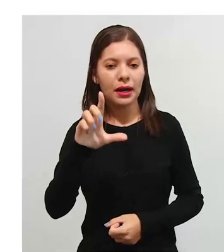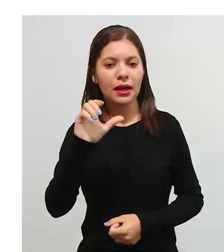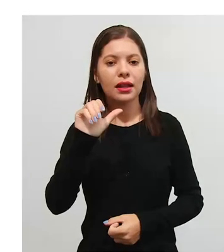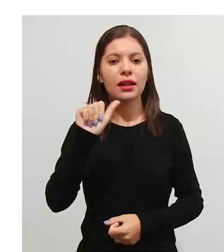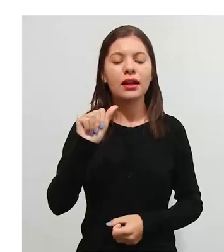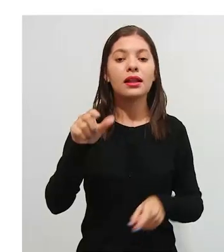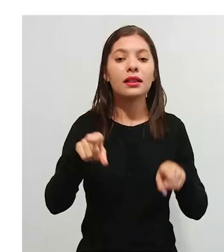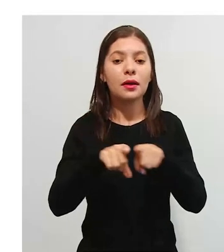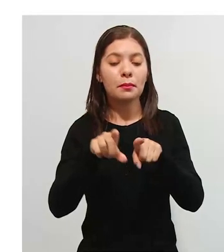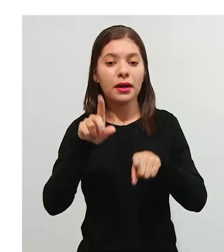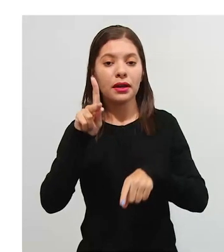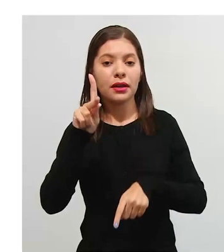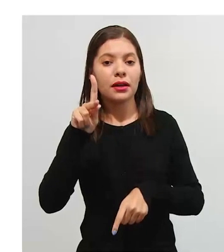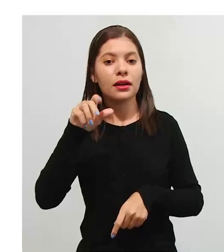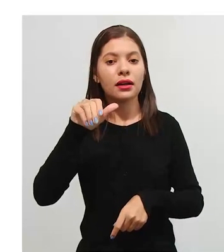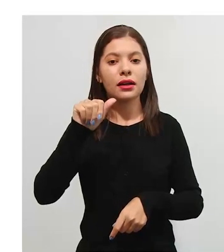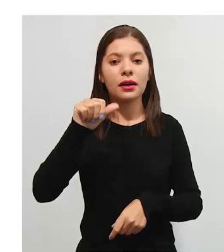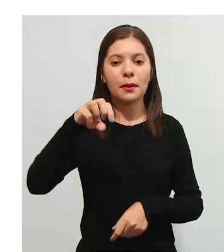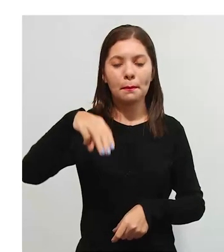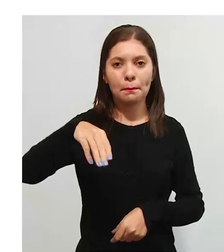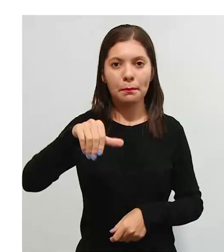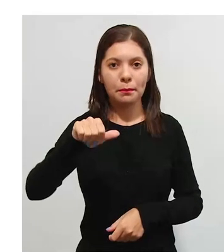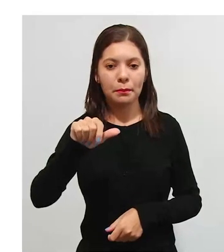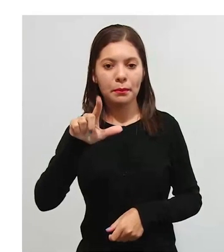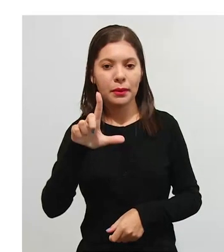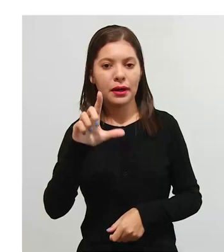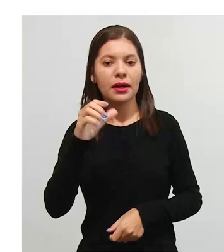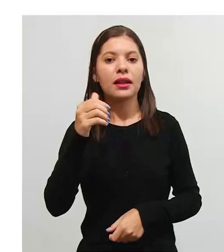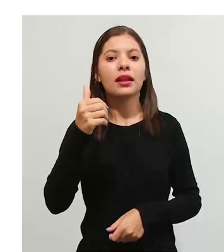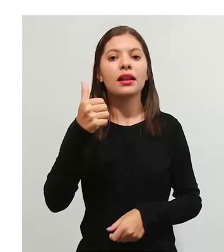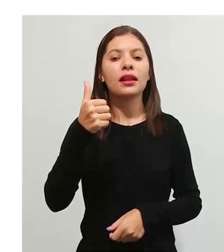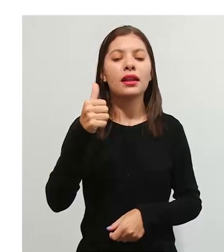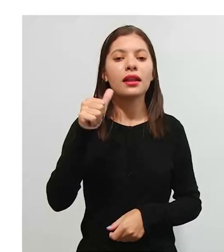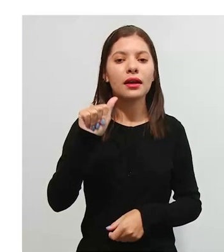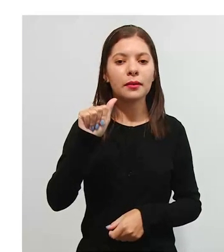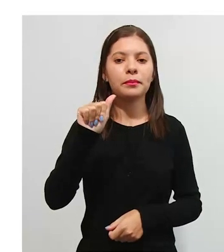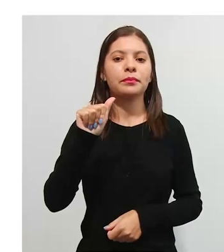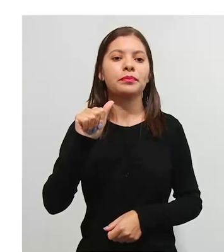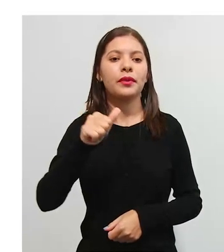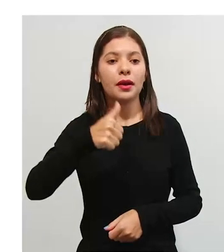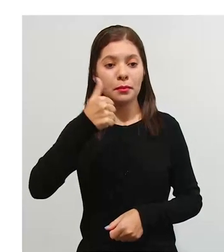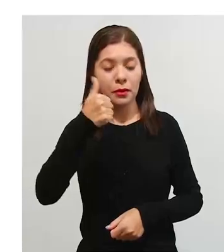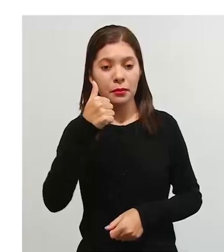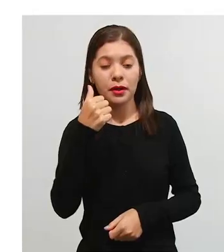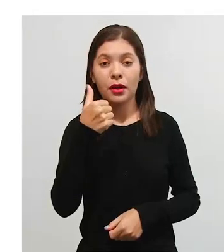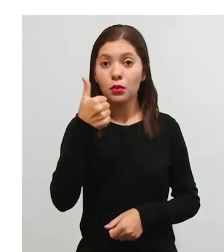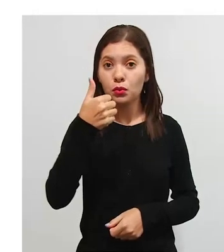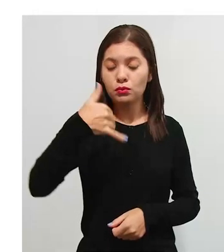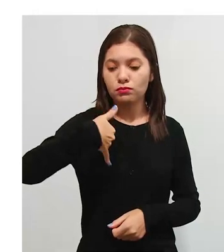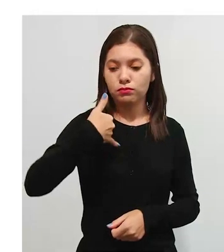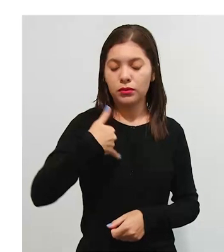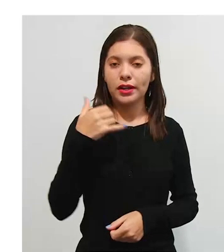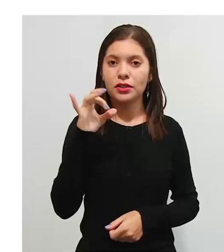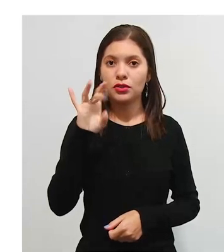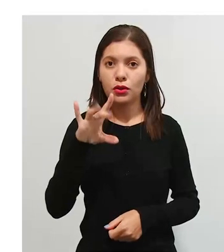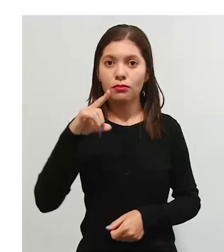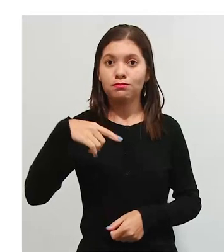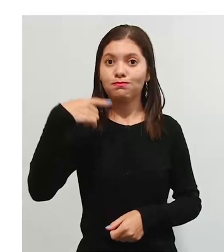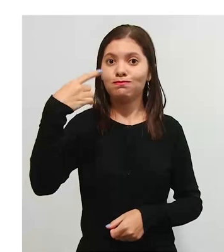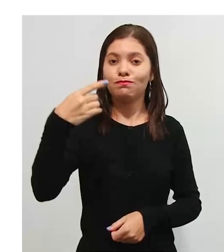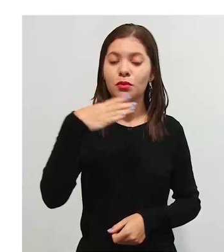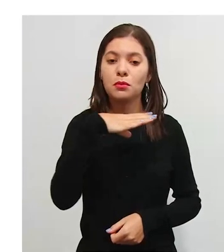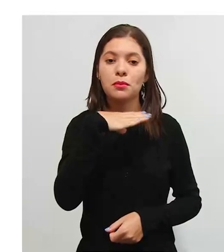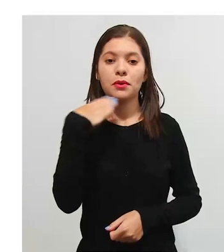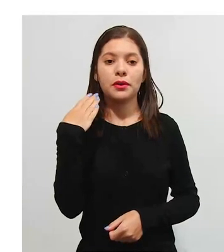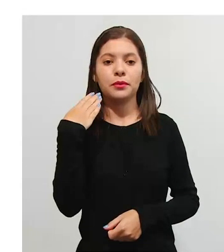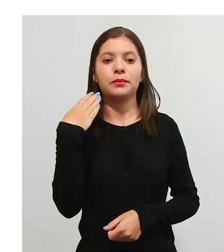meio de uma família de lobos. A primeira tinha um ano e meio e veio a morrer um ano mais tarde. Kamala,